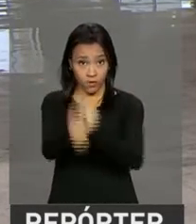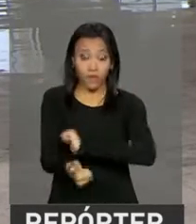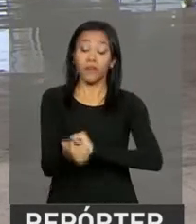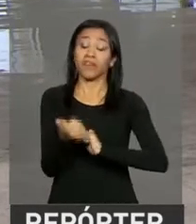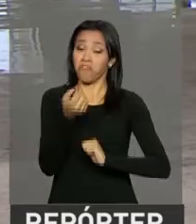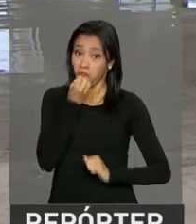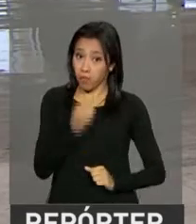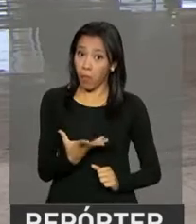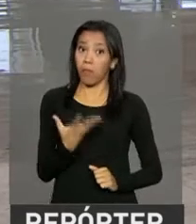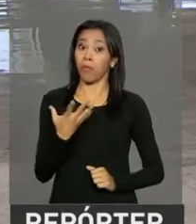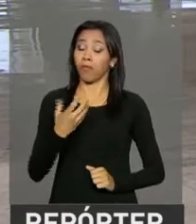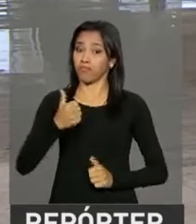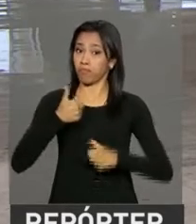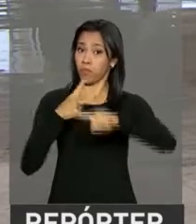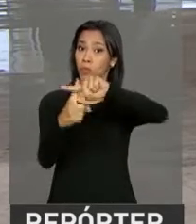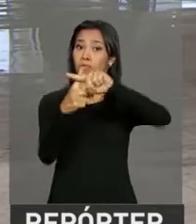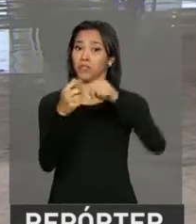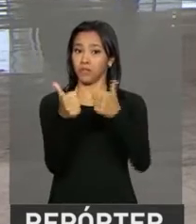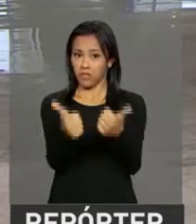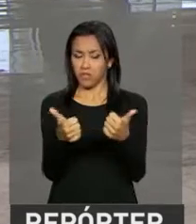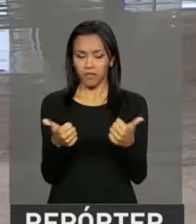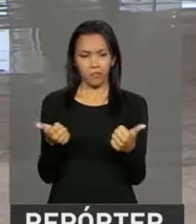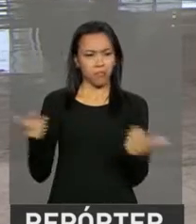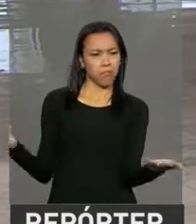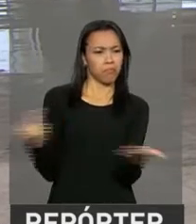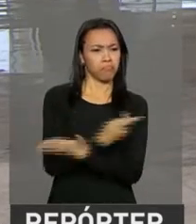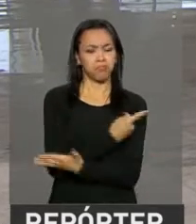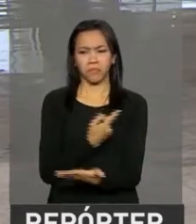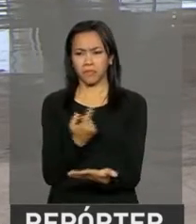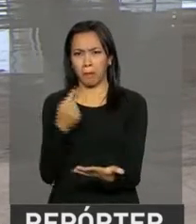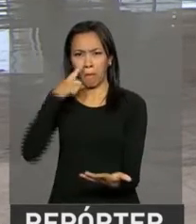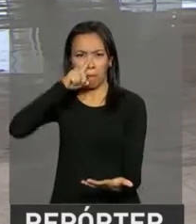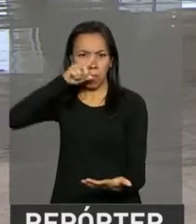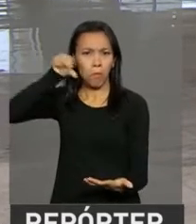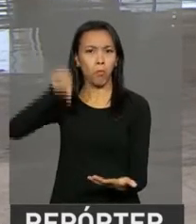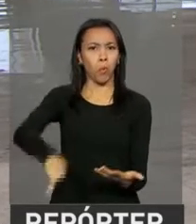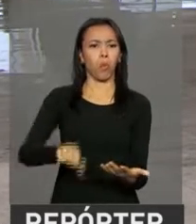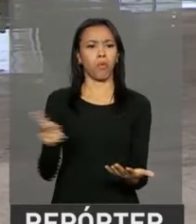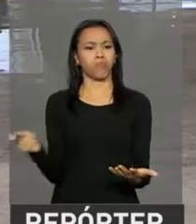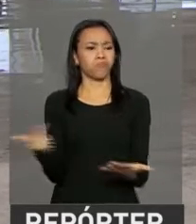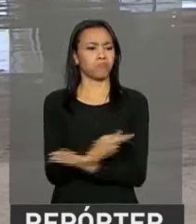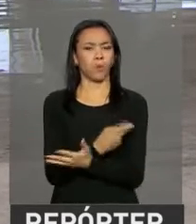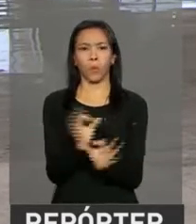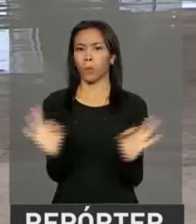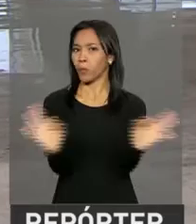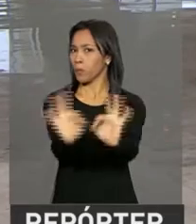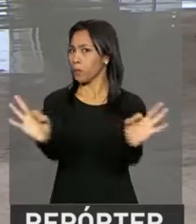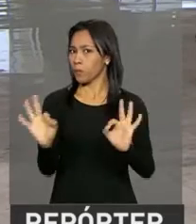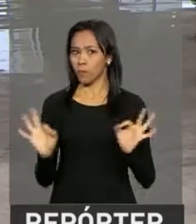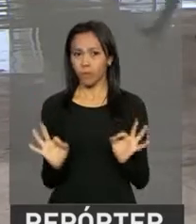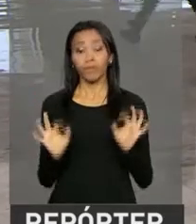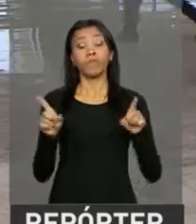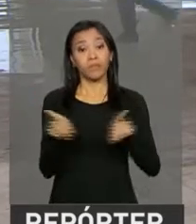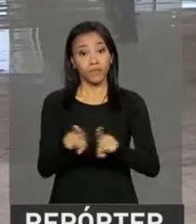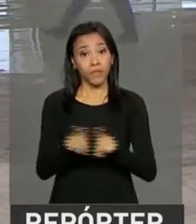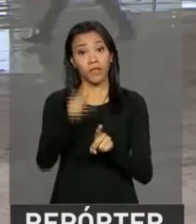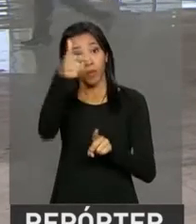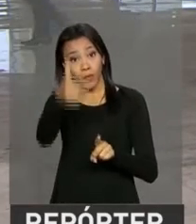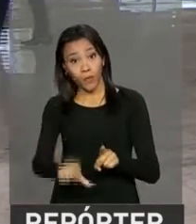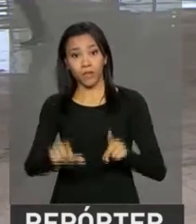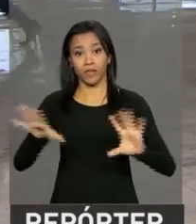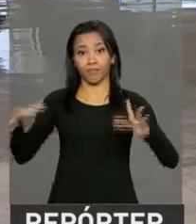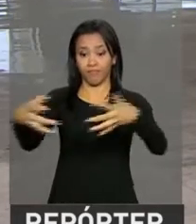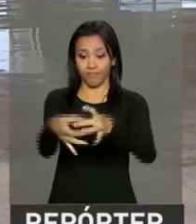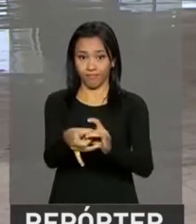o resultado foi positivo, já que não houve nenhum registro de incidente grave nesse primeiro dia. Eles também destacaram a integração das